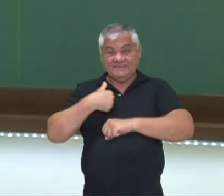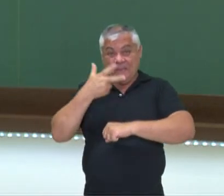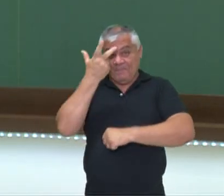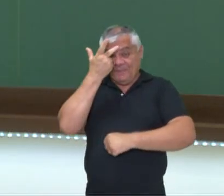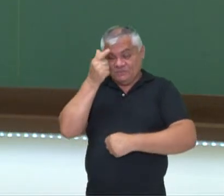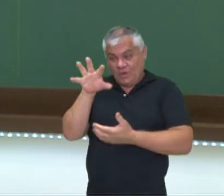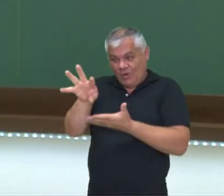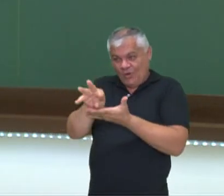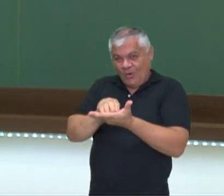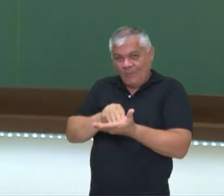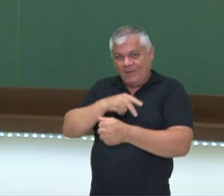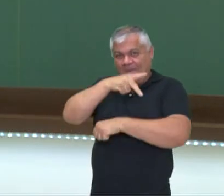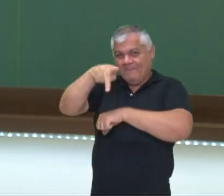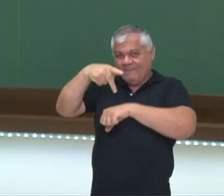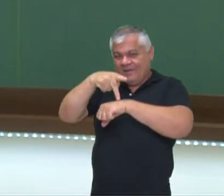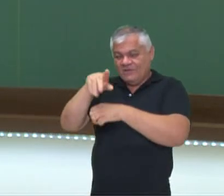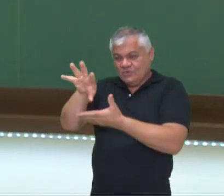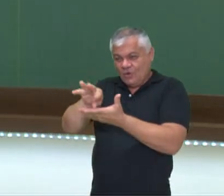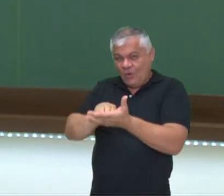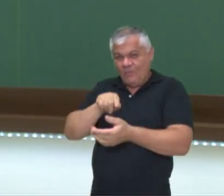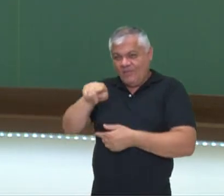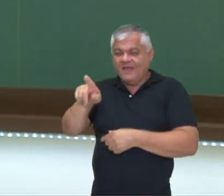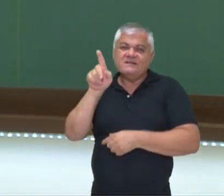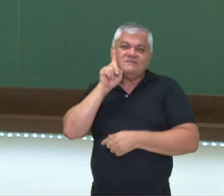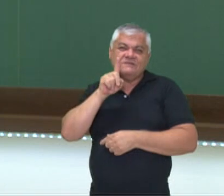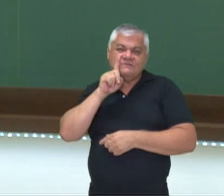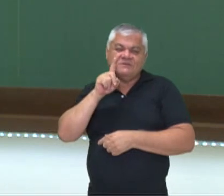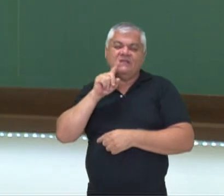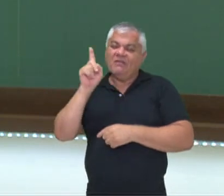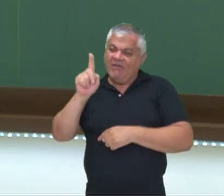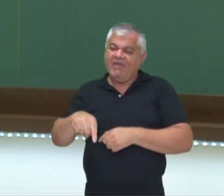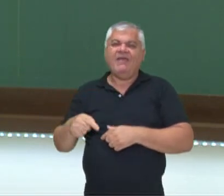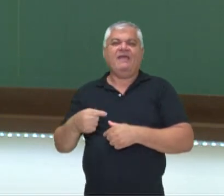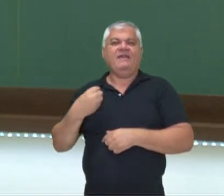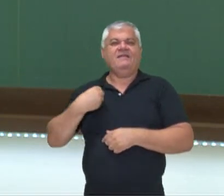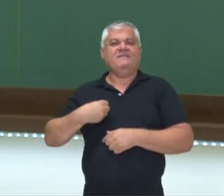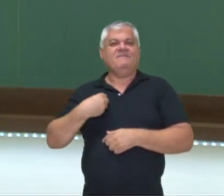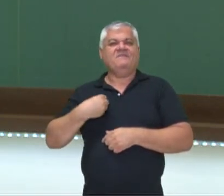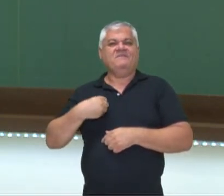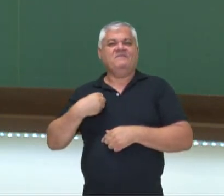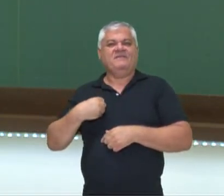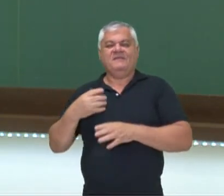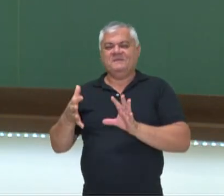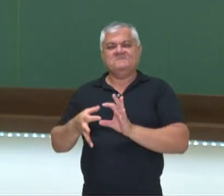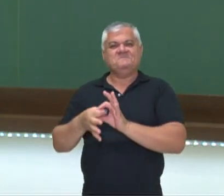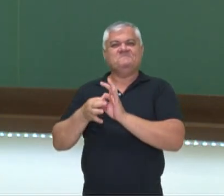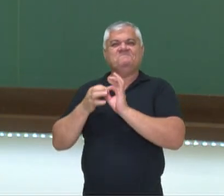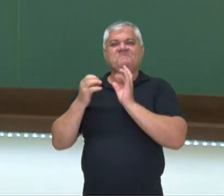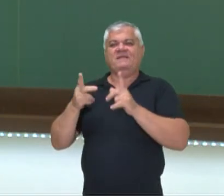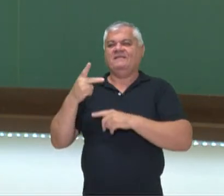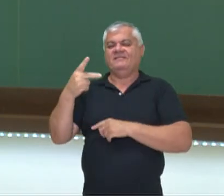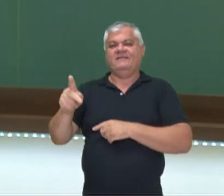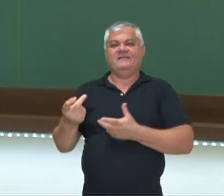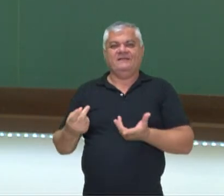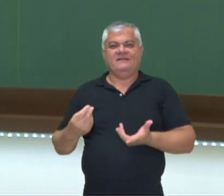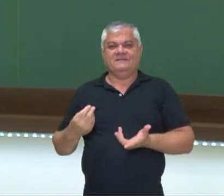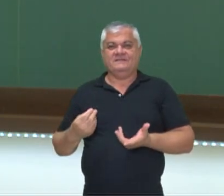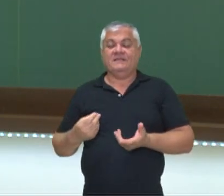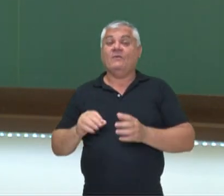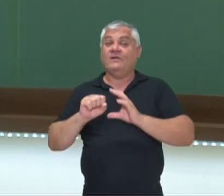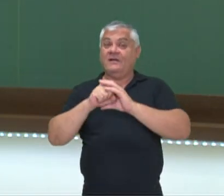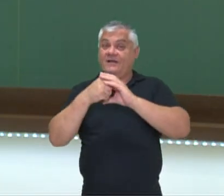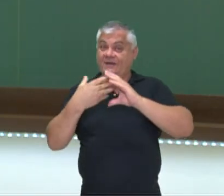quem permanecesse naquele modelo, estaria literalmente embasado por aquele método de viver. Então essas